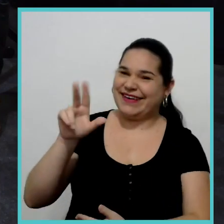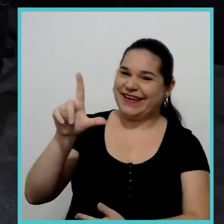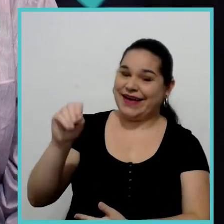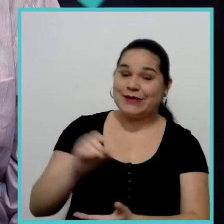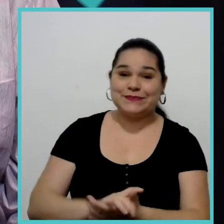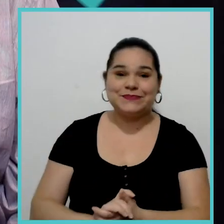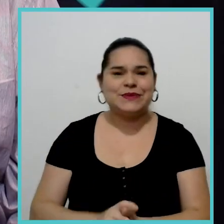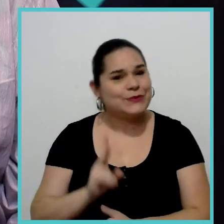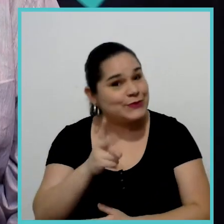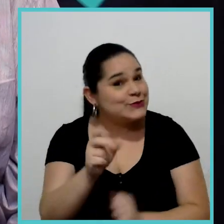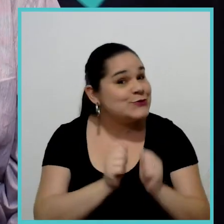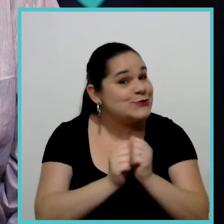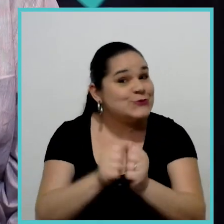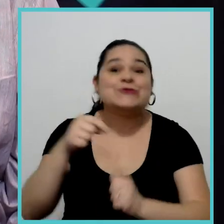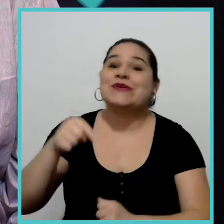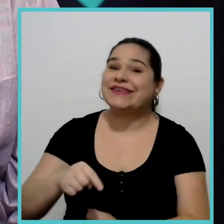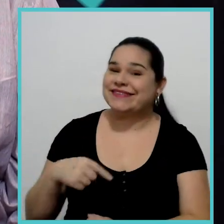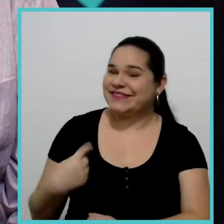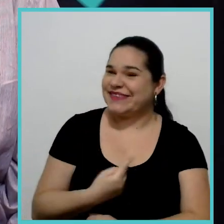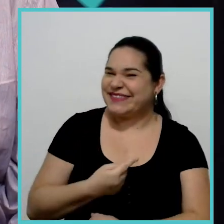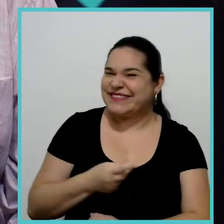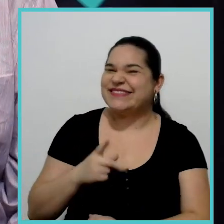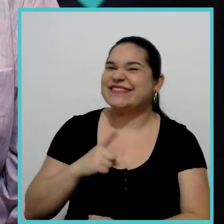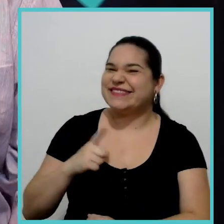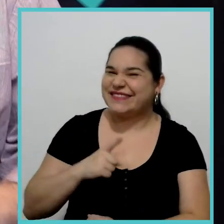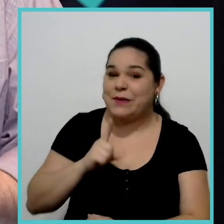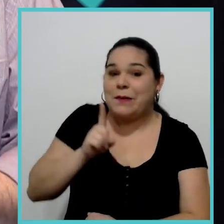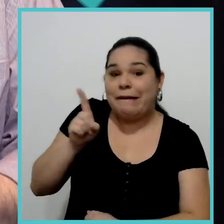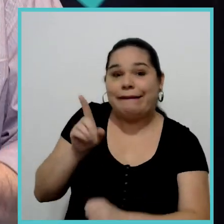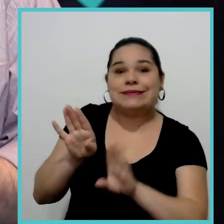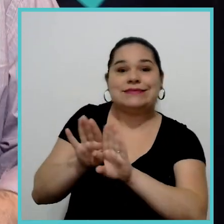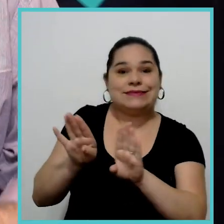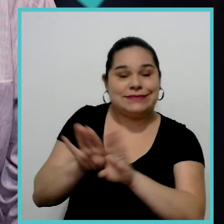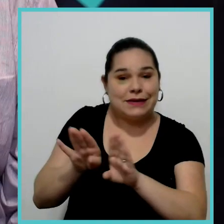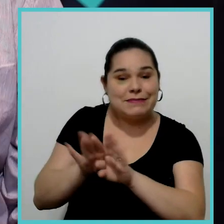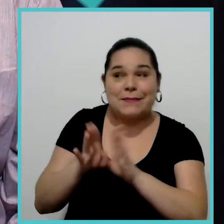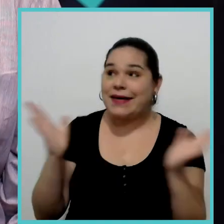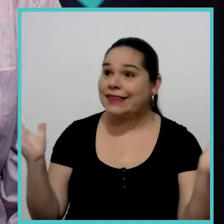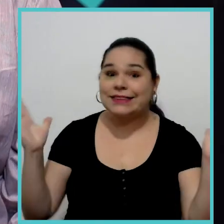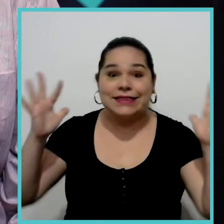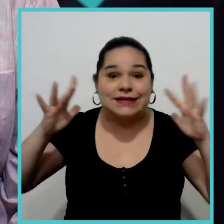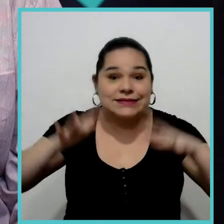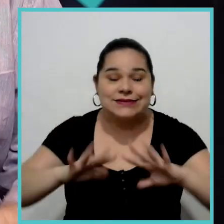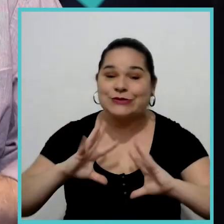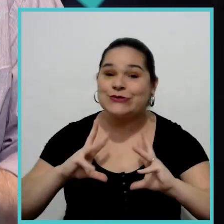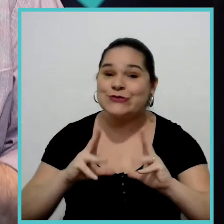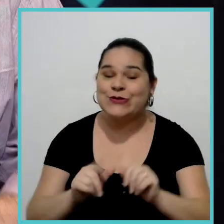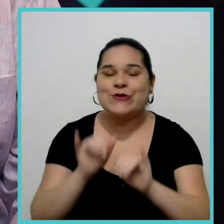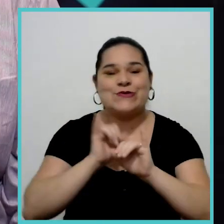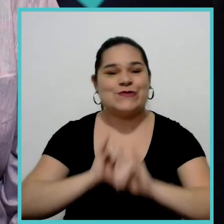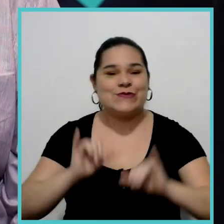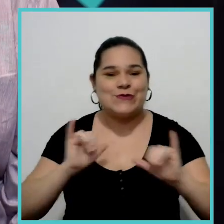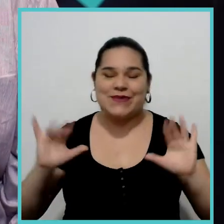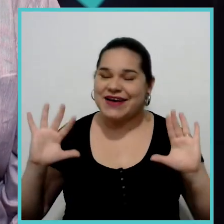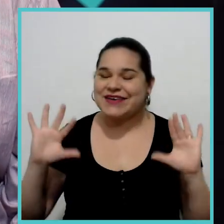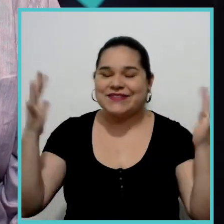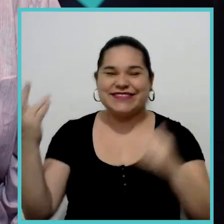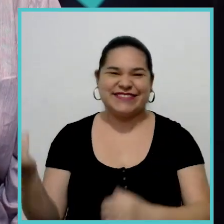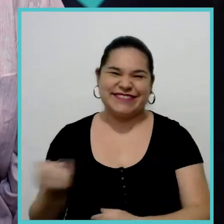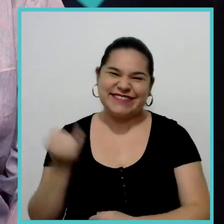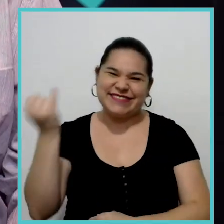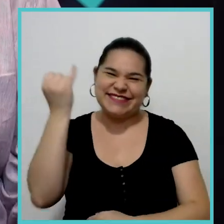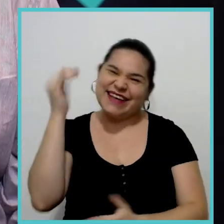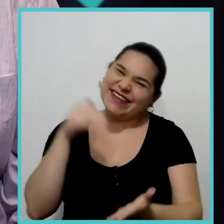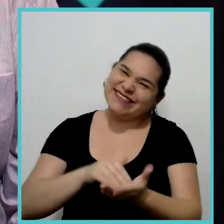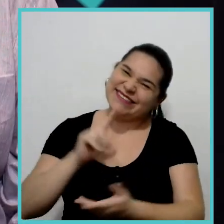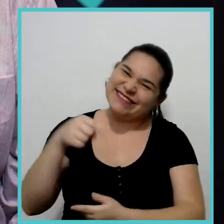Bom, continue aqui com a gente, nós estaremos em Glasgow para trazer todas as informações sobre esse evento tão importante.